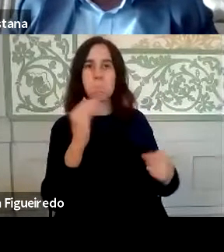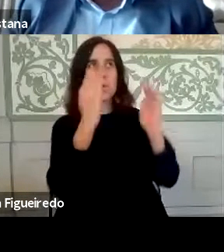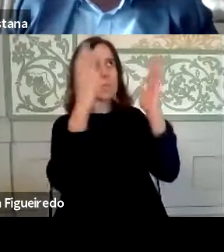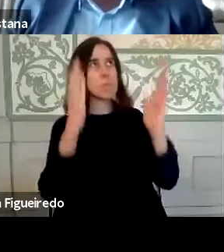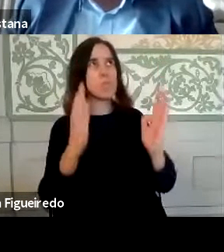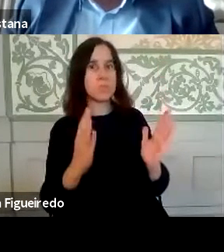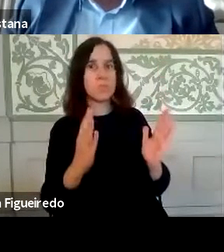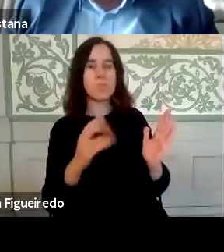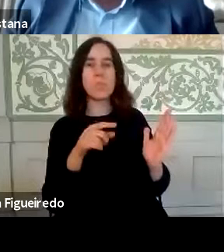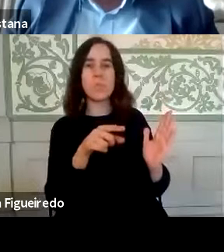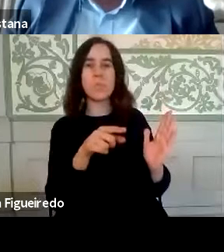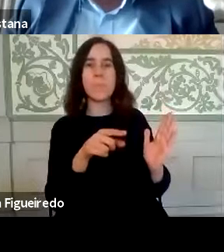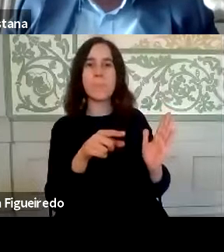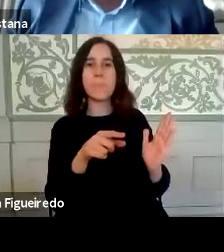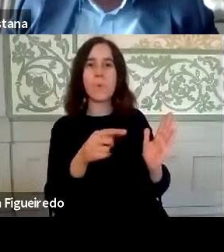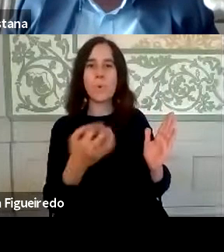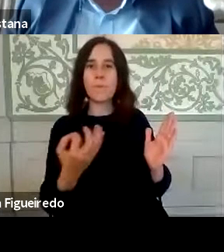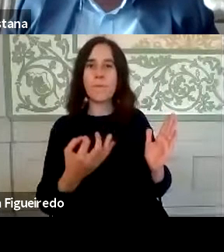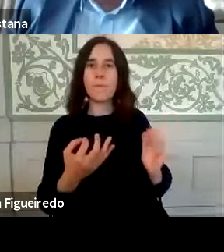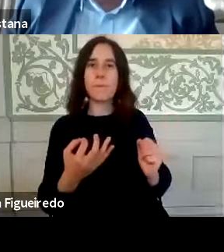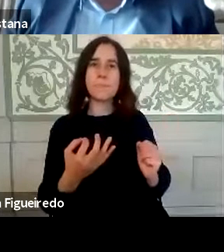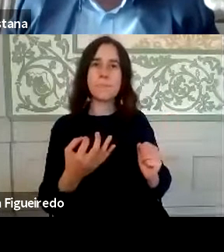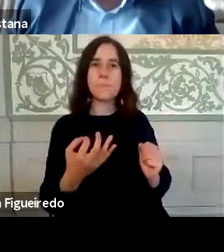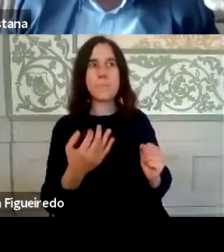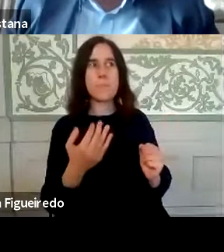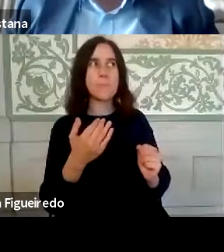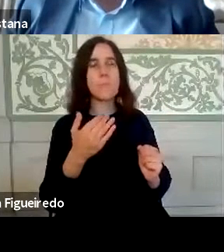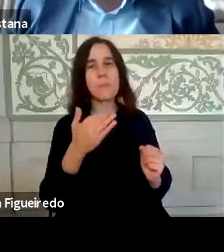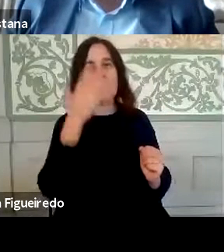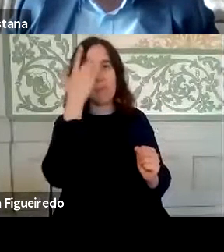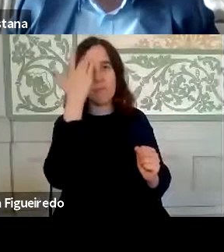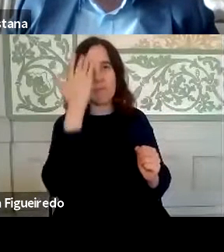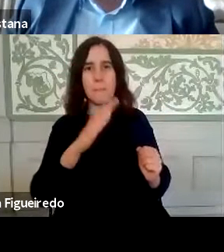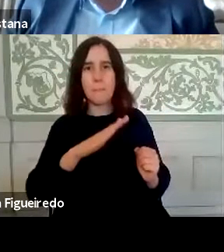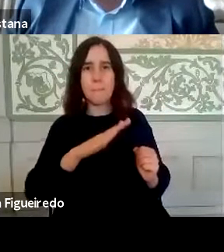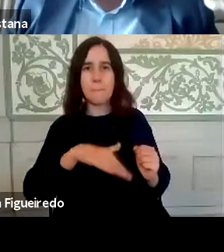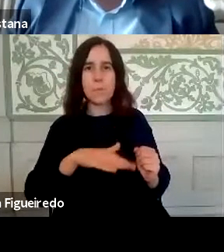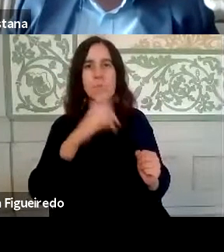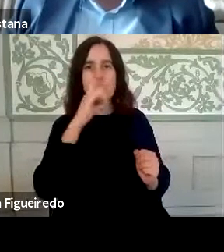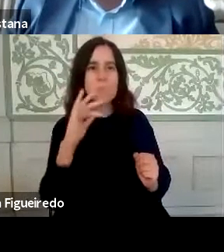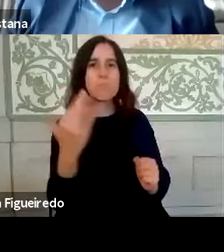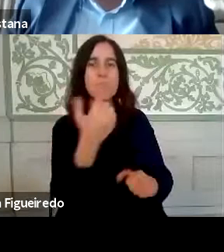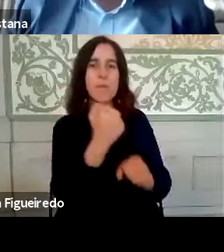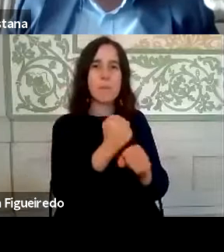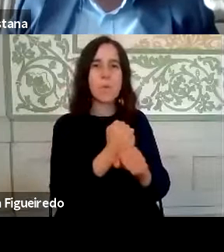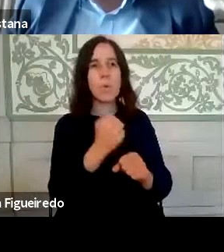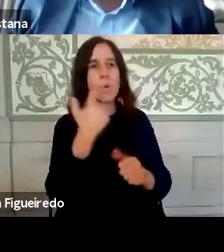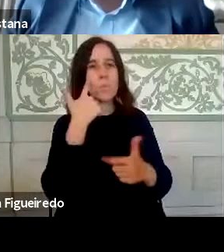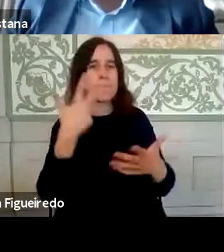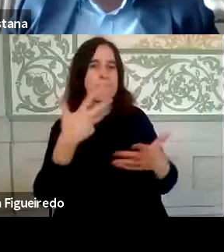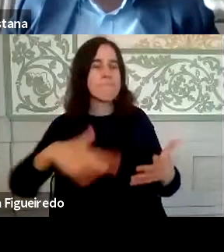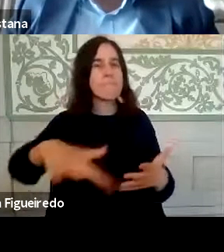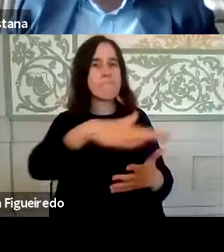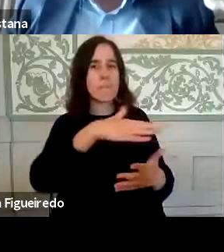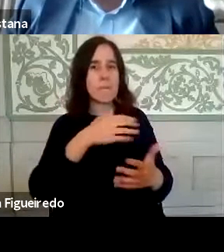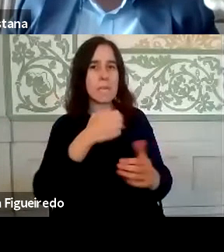onde é menos fácil ter muitos trabalhadores ou uma parte importante dos trabalhadores em